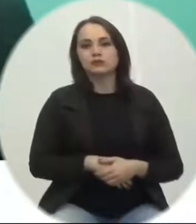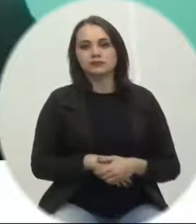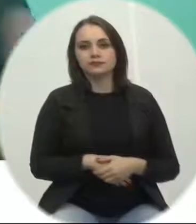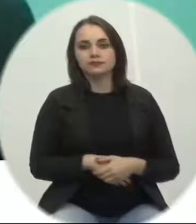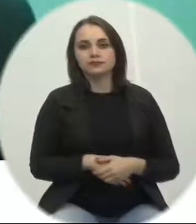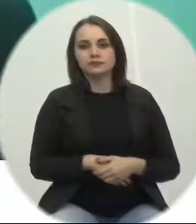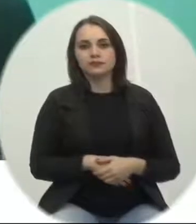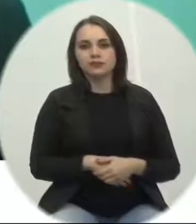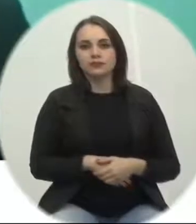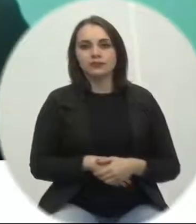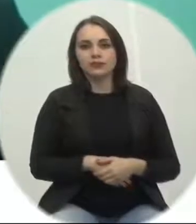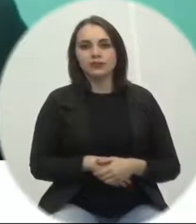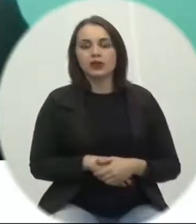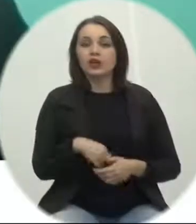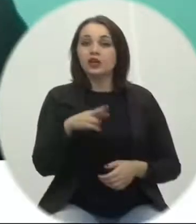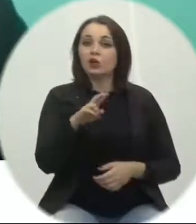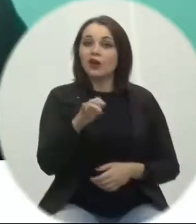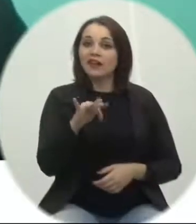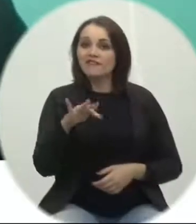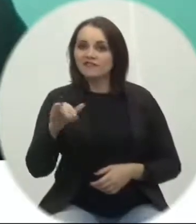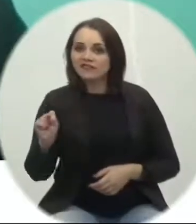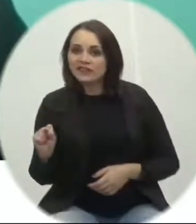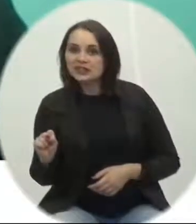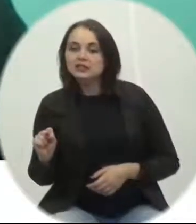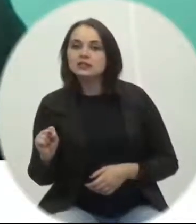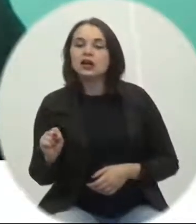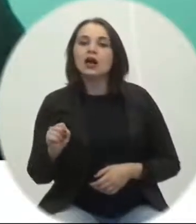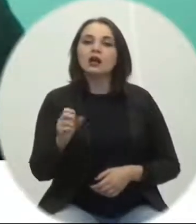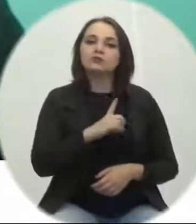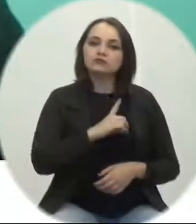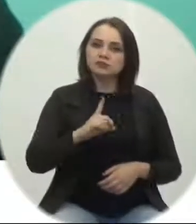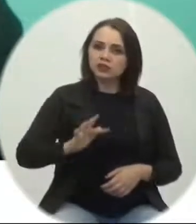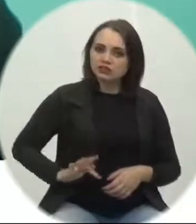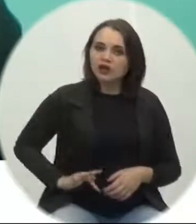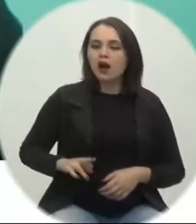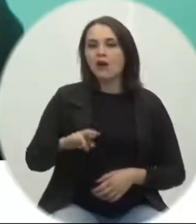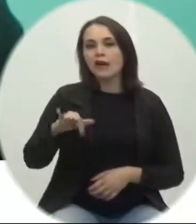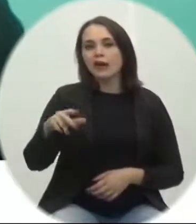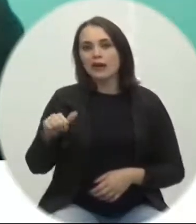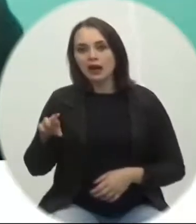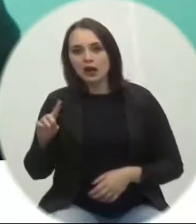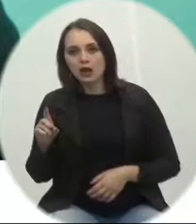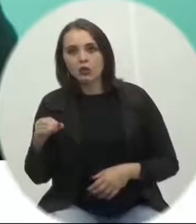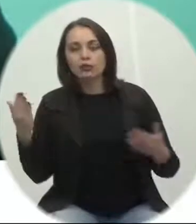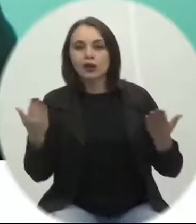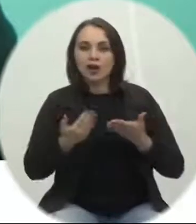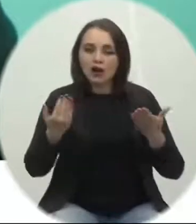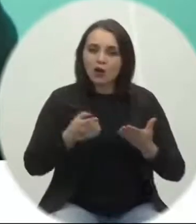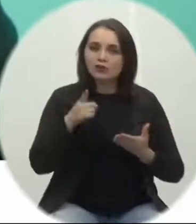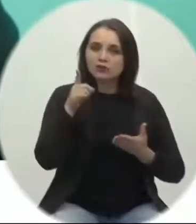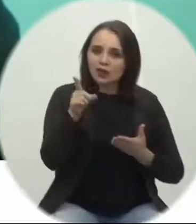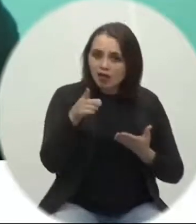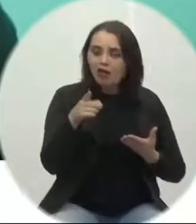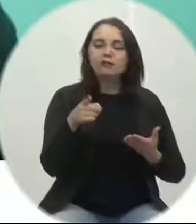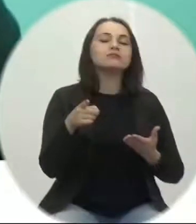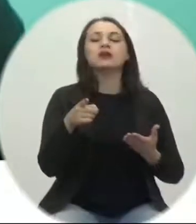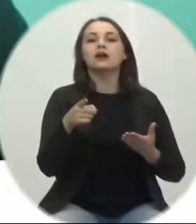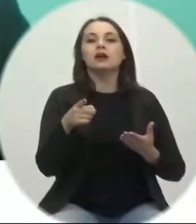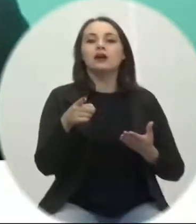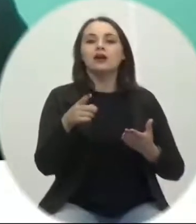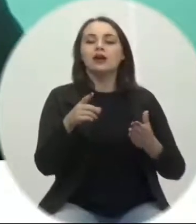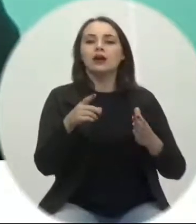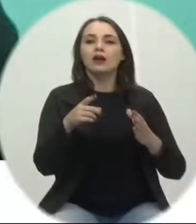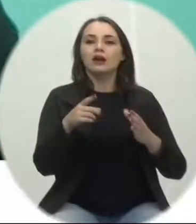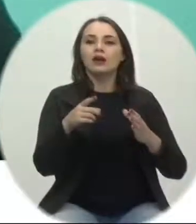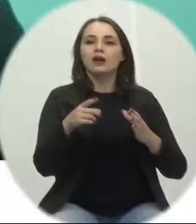esse refis do deputado Ricardo Guidi que está agora na CCJ da Câmara dos Deputados ele é